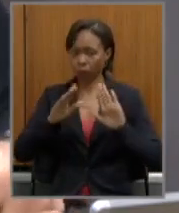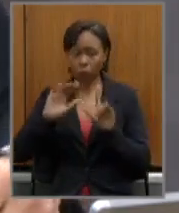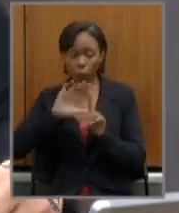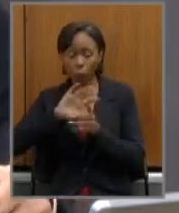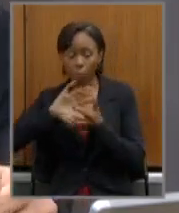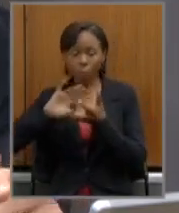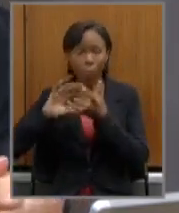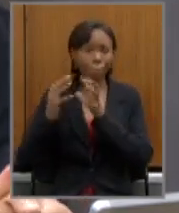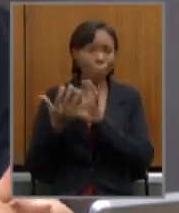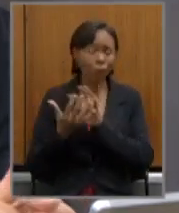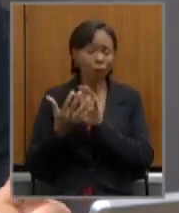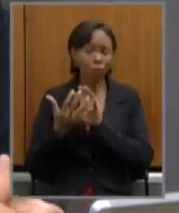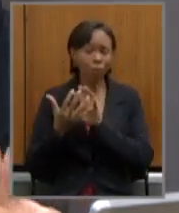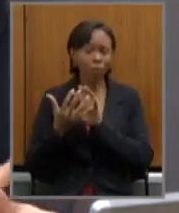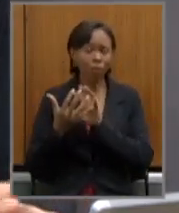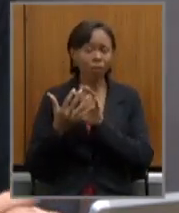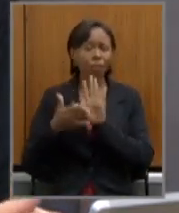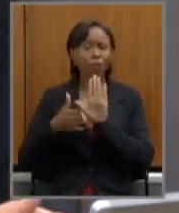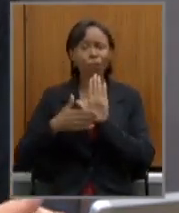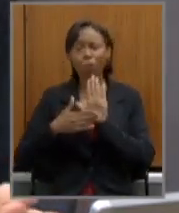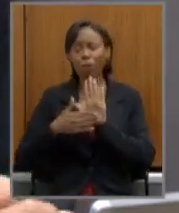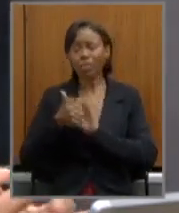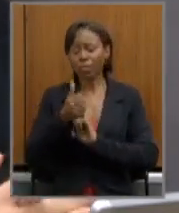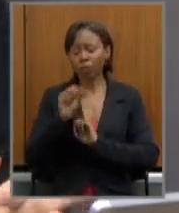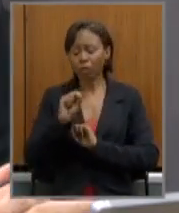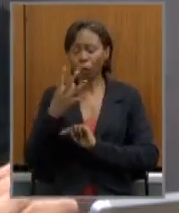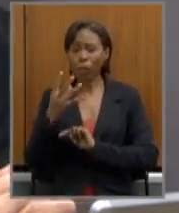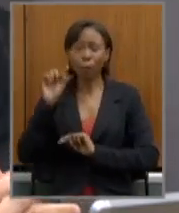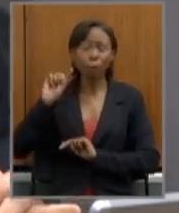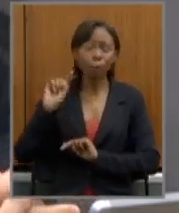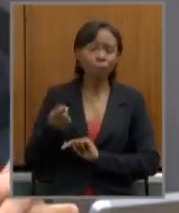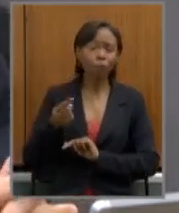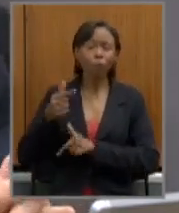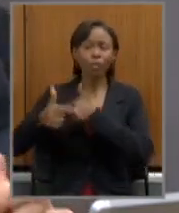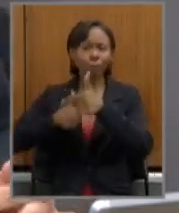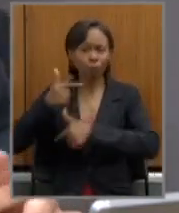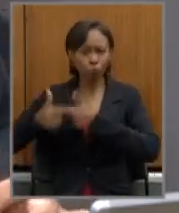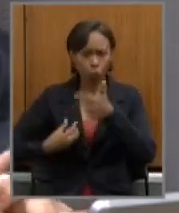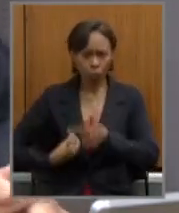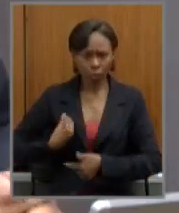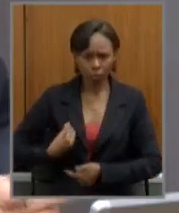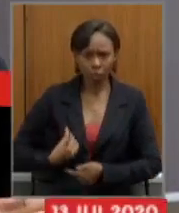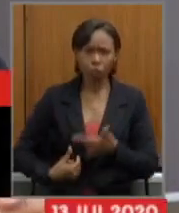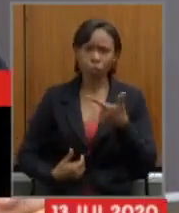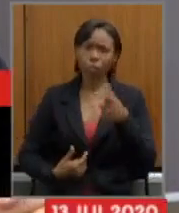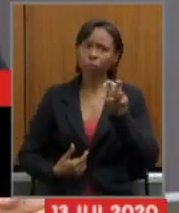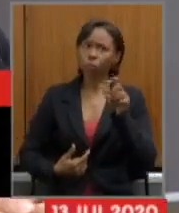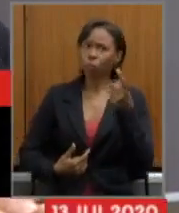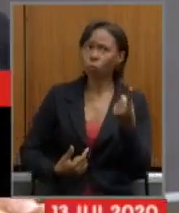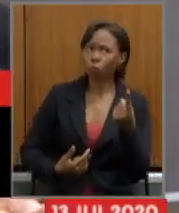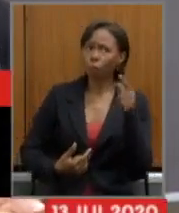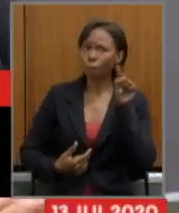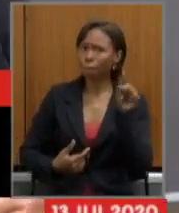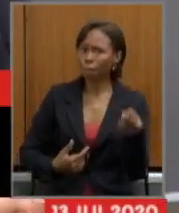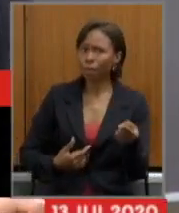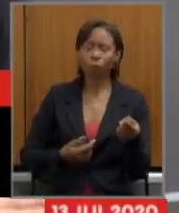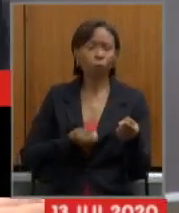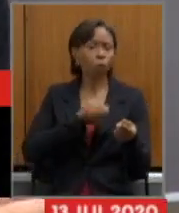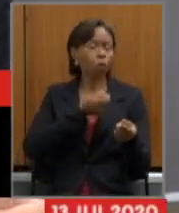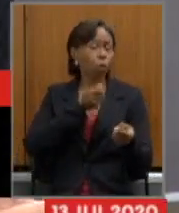de 184 mil servidores nativos, 251 mil servidores estaduais e nativos,